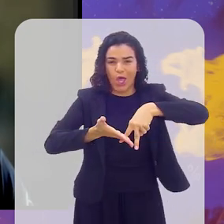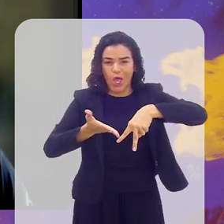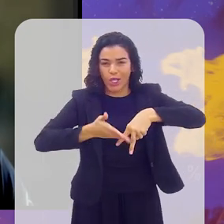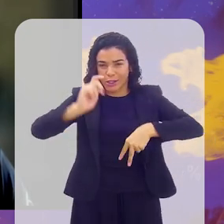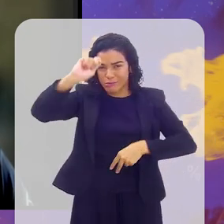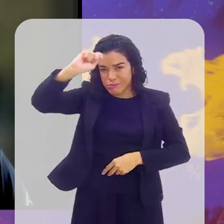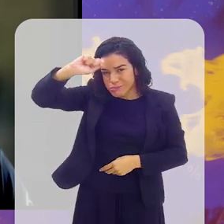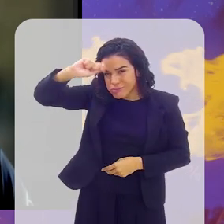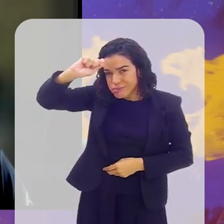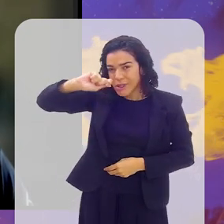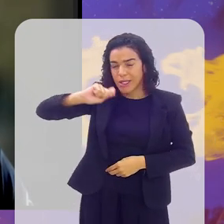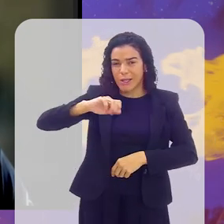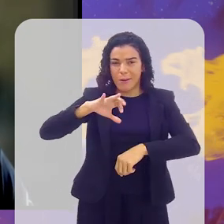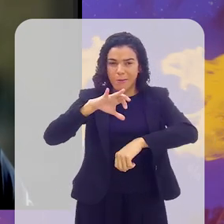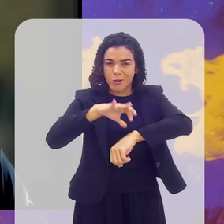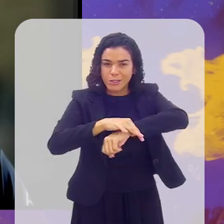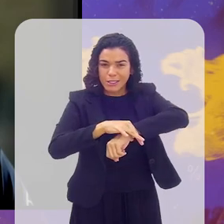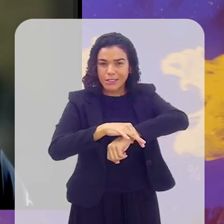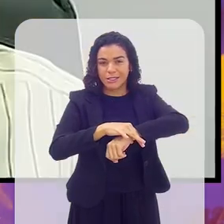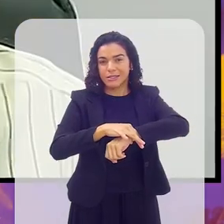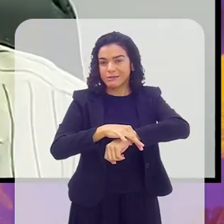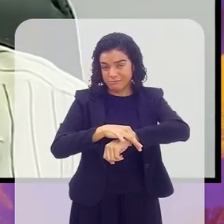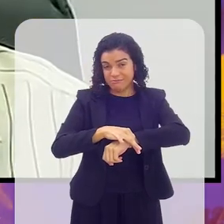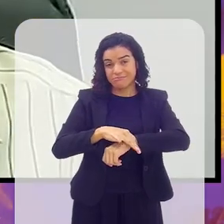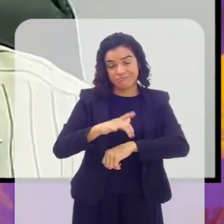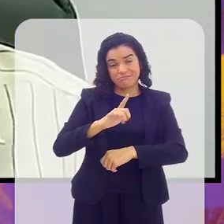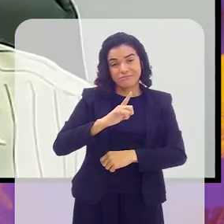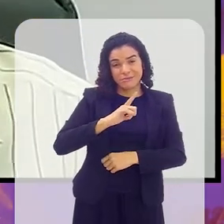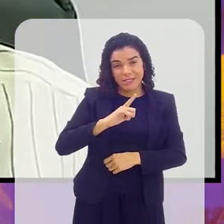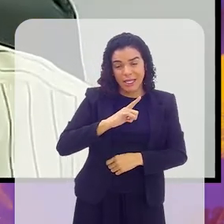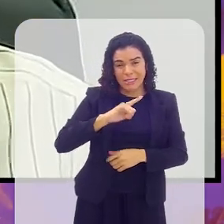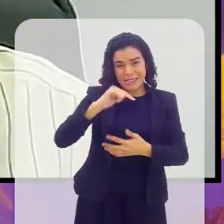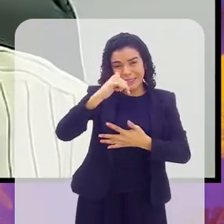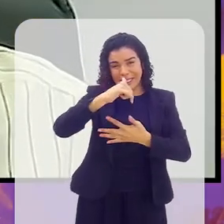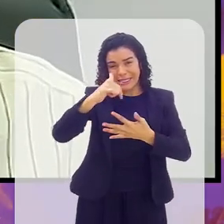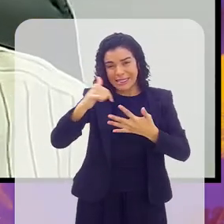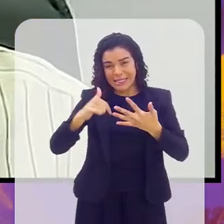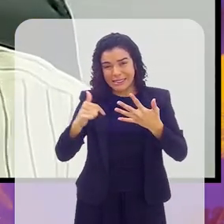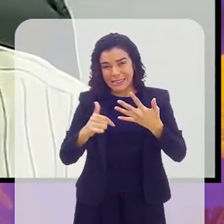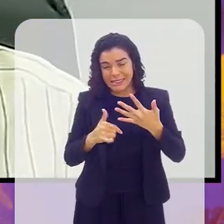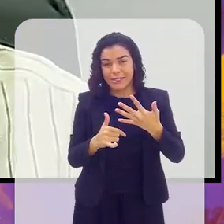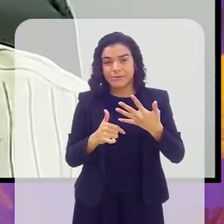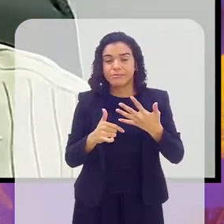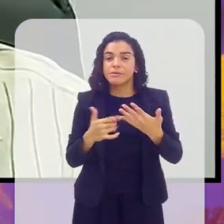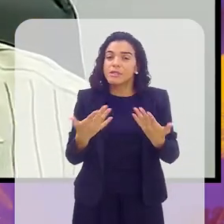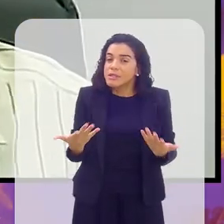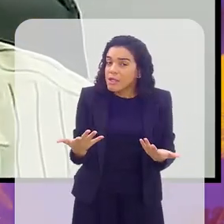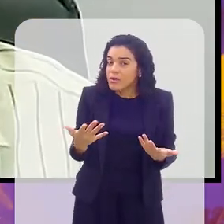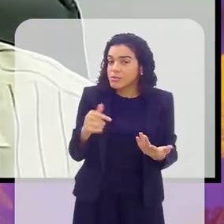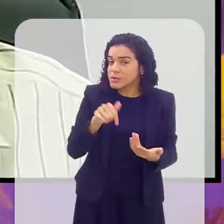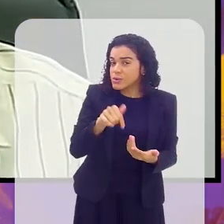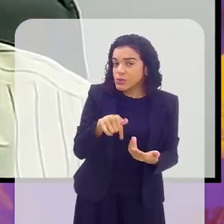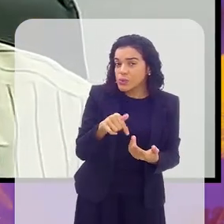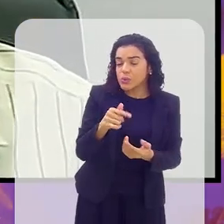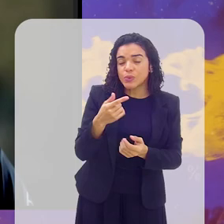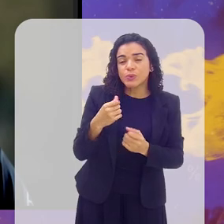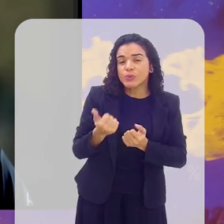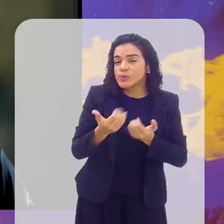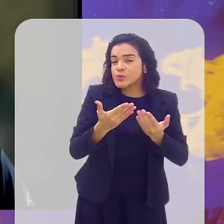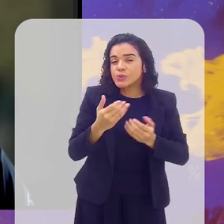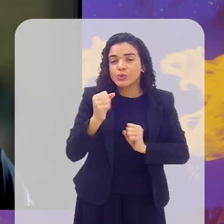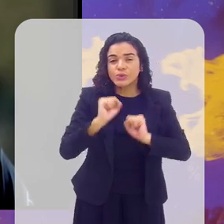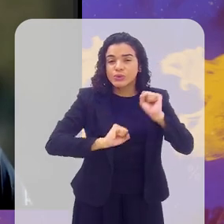boné, pulseiras, para colocar no punho, etc. Isso é uma cadeia produtiva.